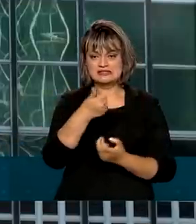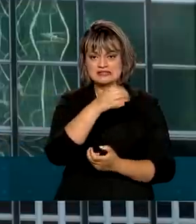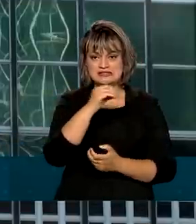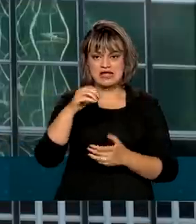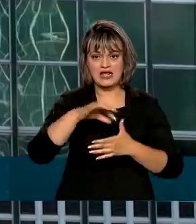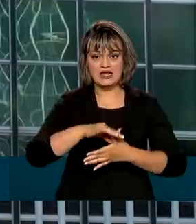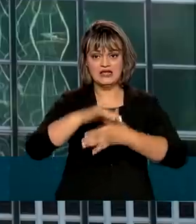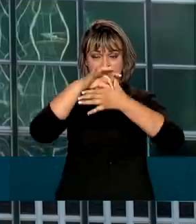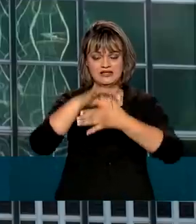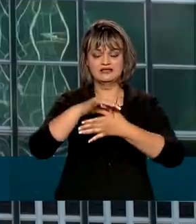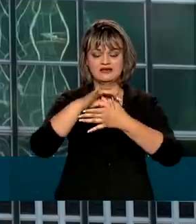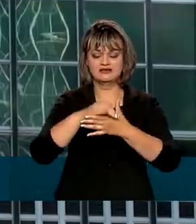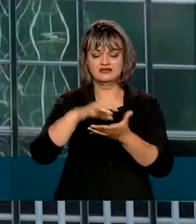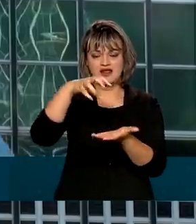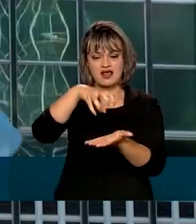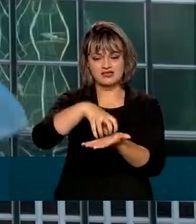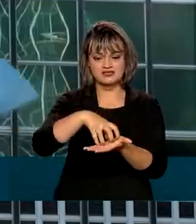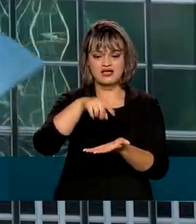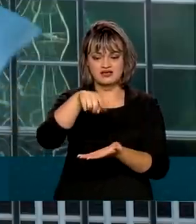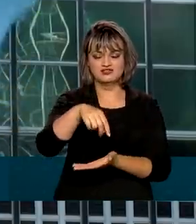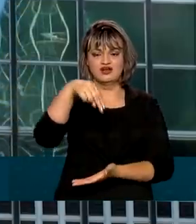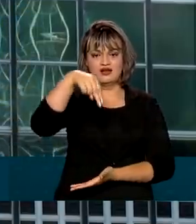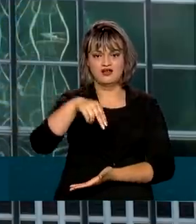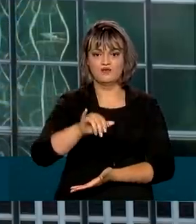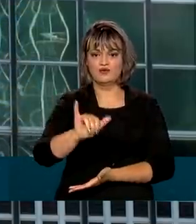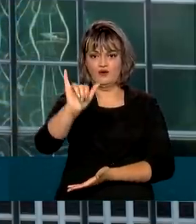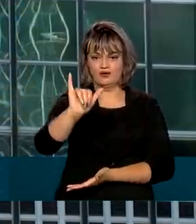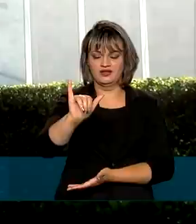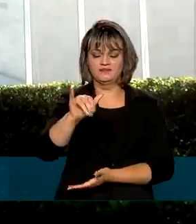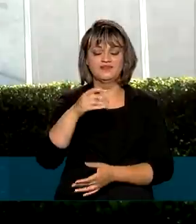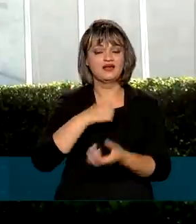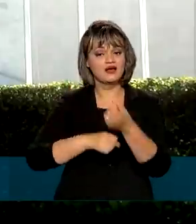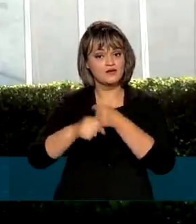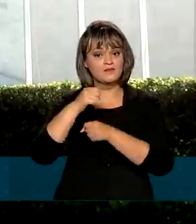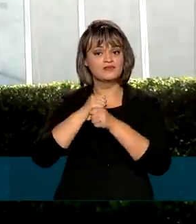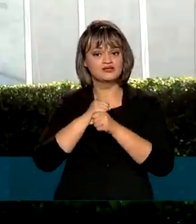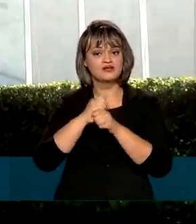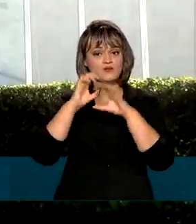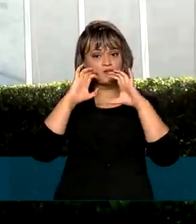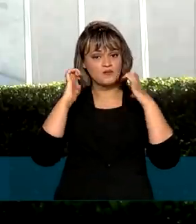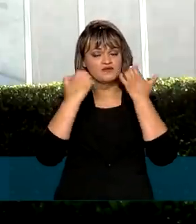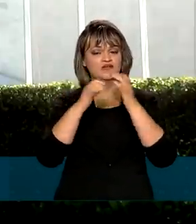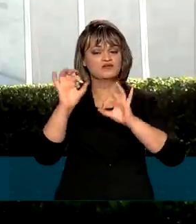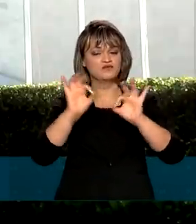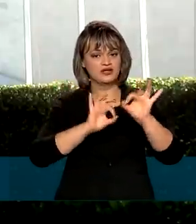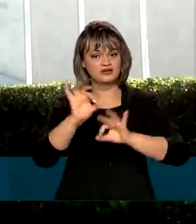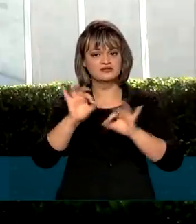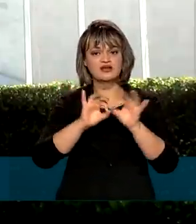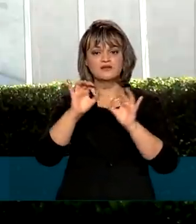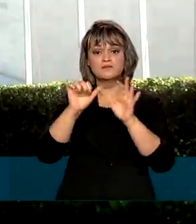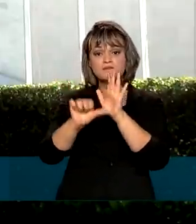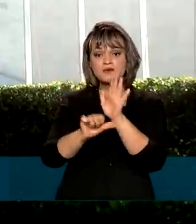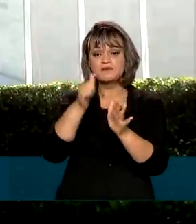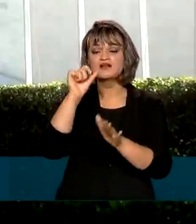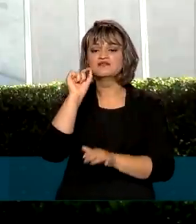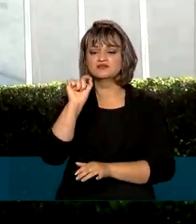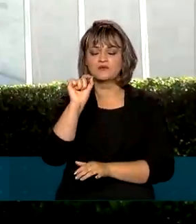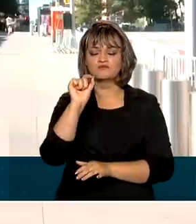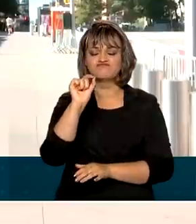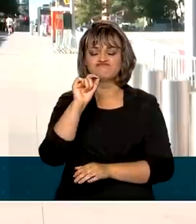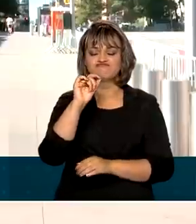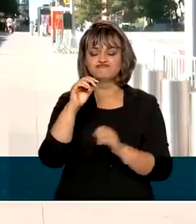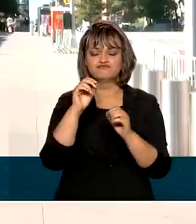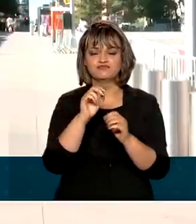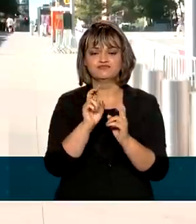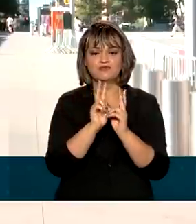sede da organização aqui em Nova Iorque. No ano passado, o evento foi realizado pela primeira vez de forma